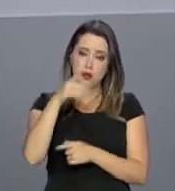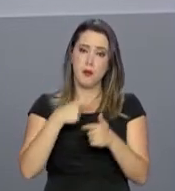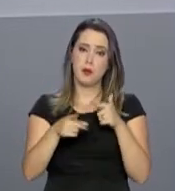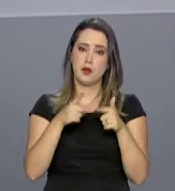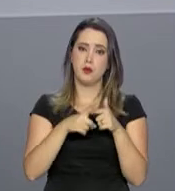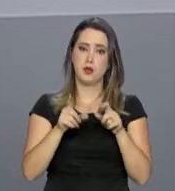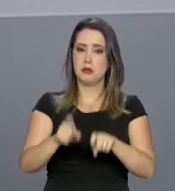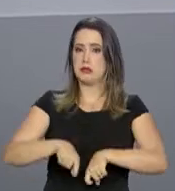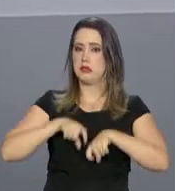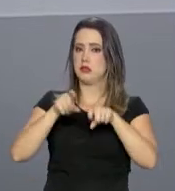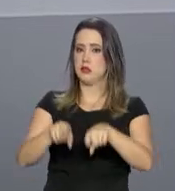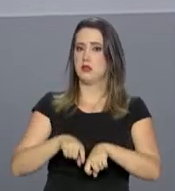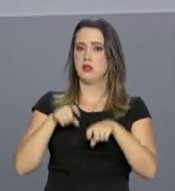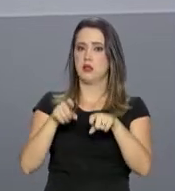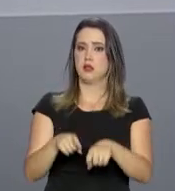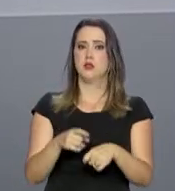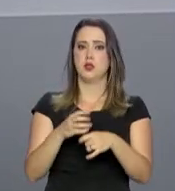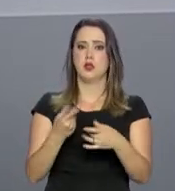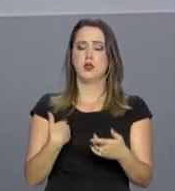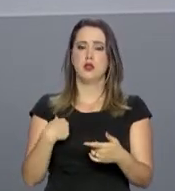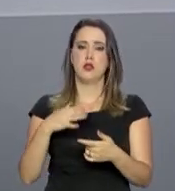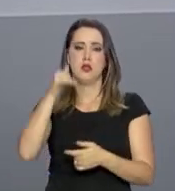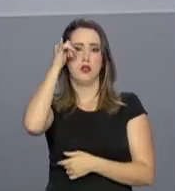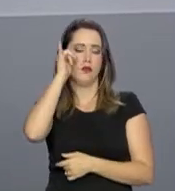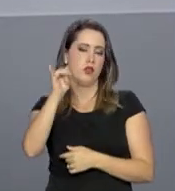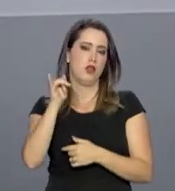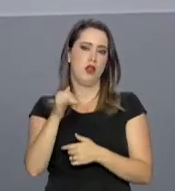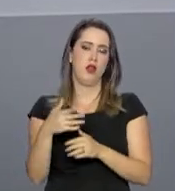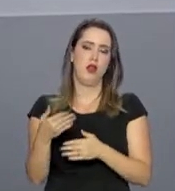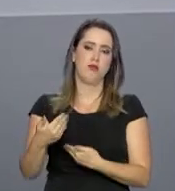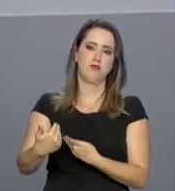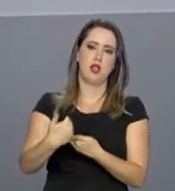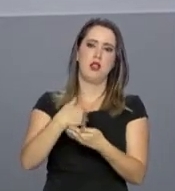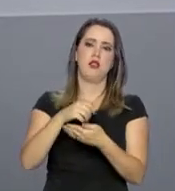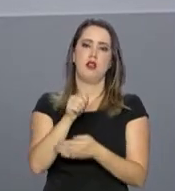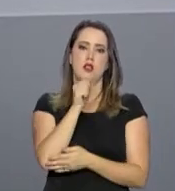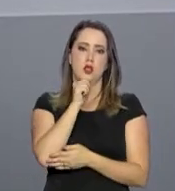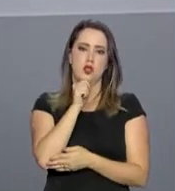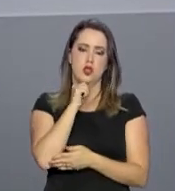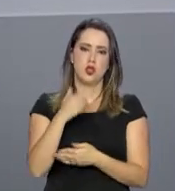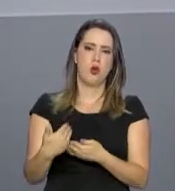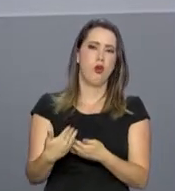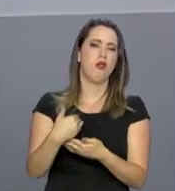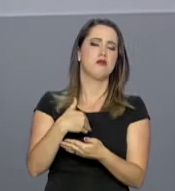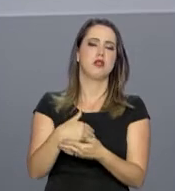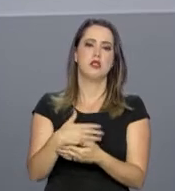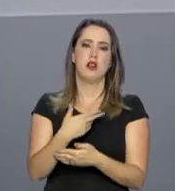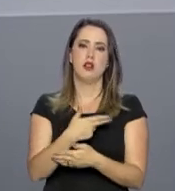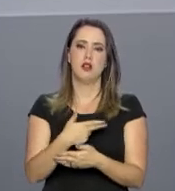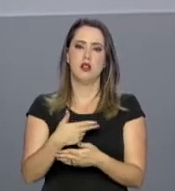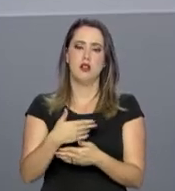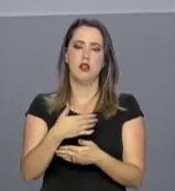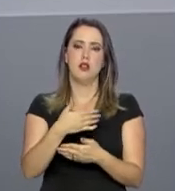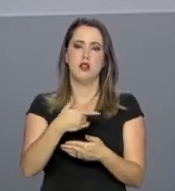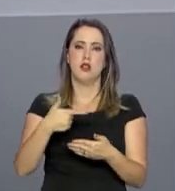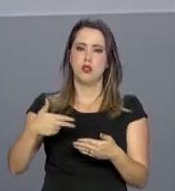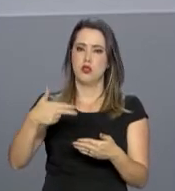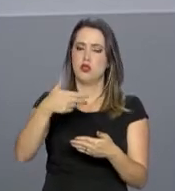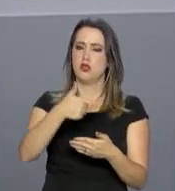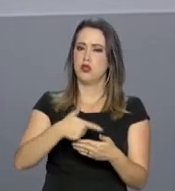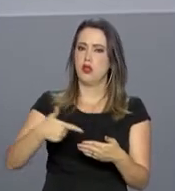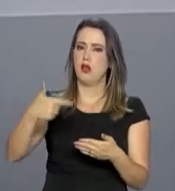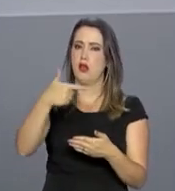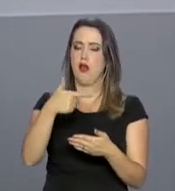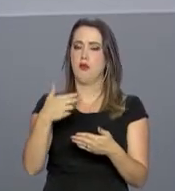conflitos agrários por questões fundiárias e coibir o tráfico de drogas, armas, munições e contrabando, entre outros, na